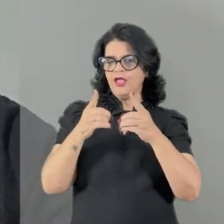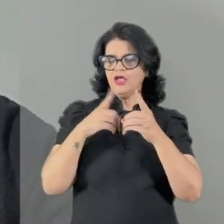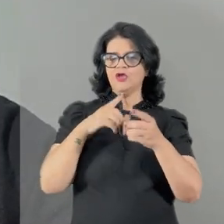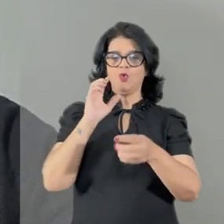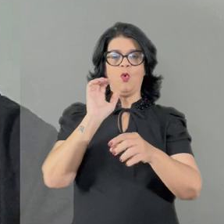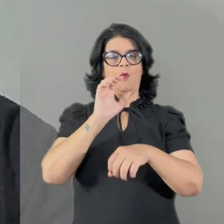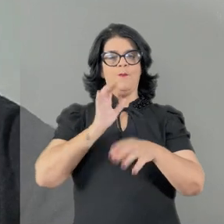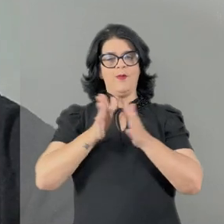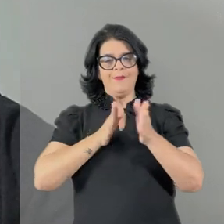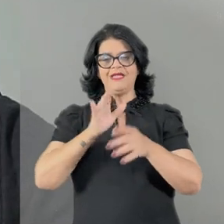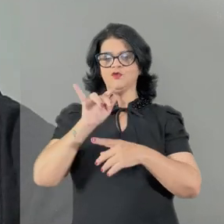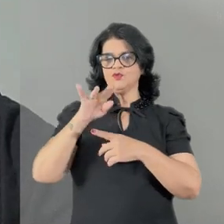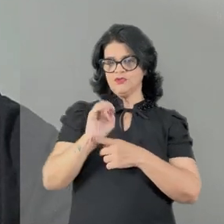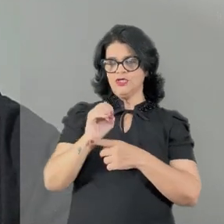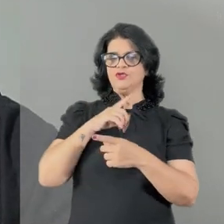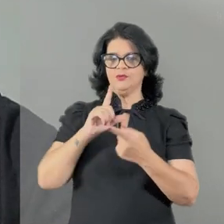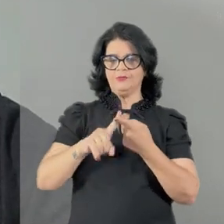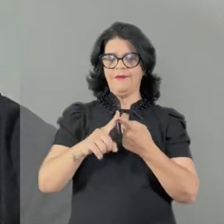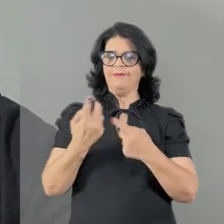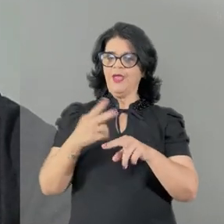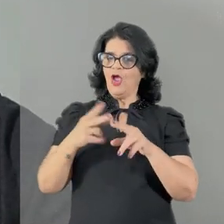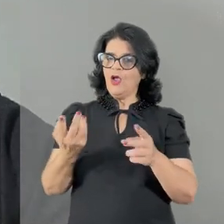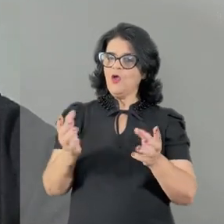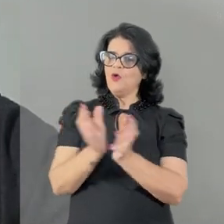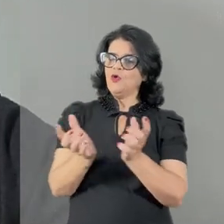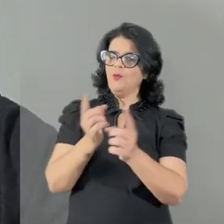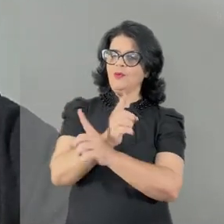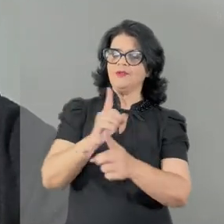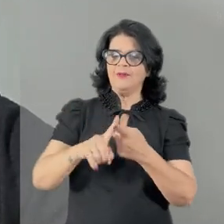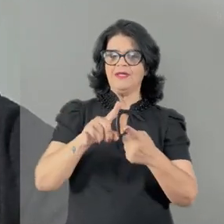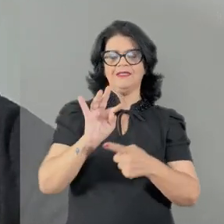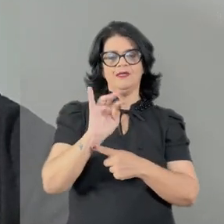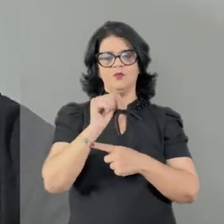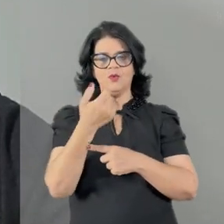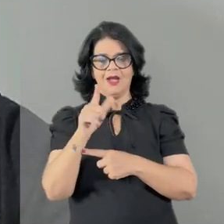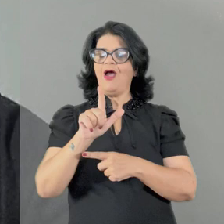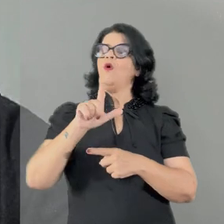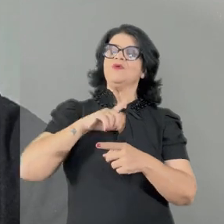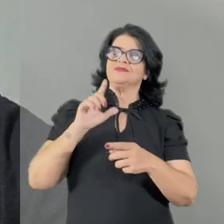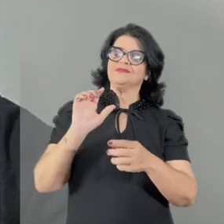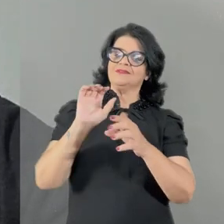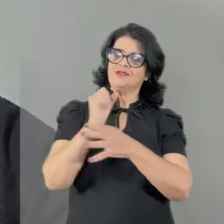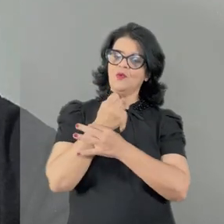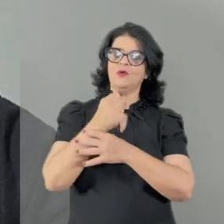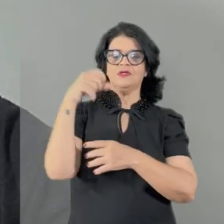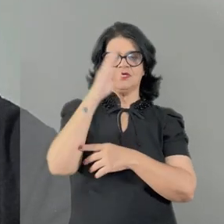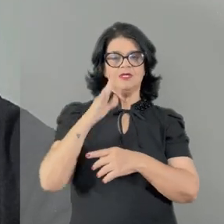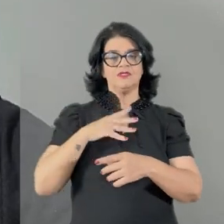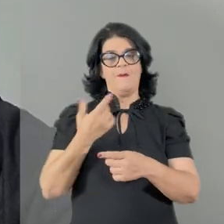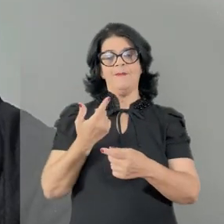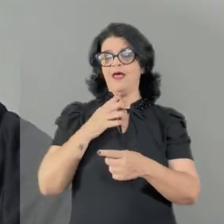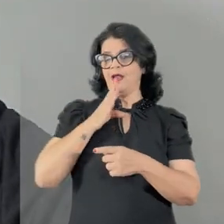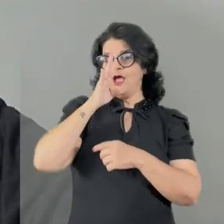torturou seus opositores. Colocou também em funcionamento o Tribunal de Segurança Nacional, para julgar e condenar adversários